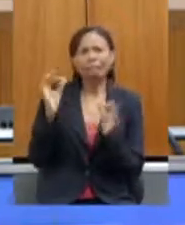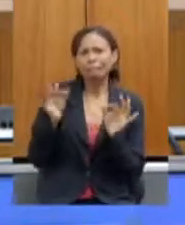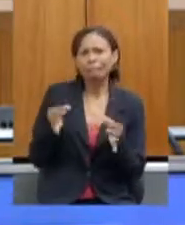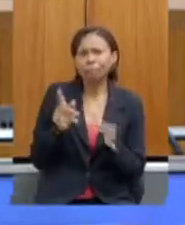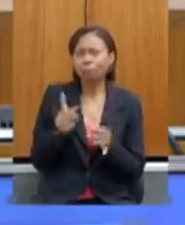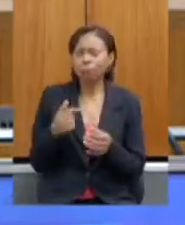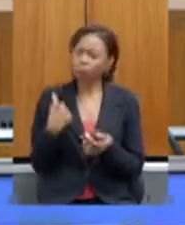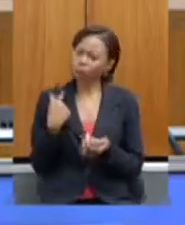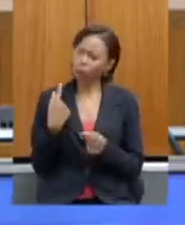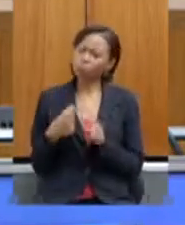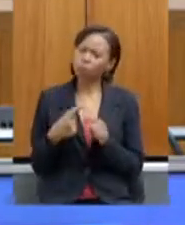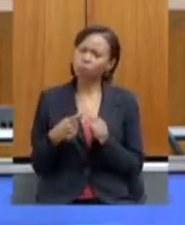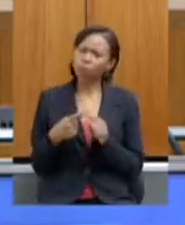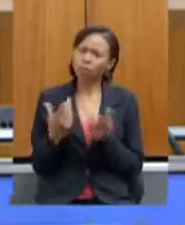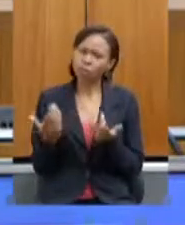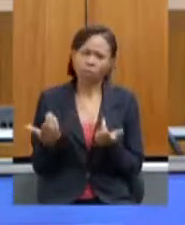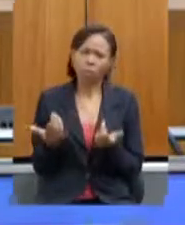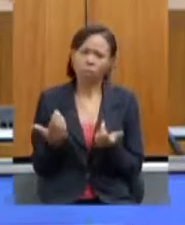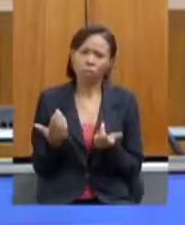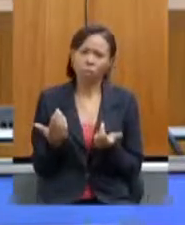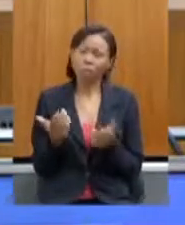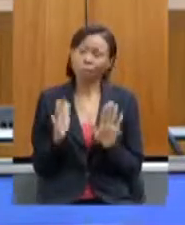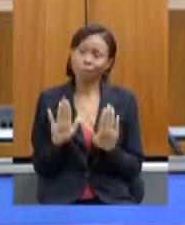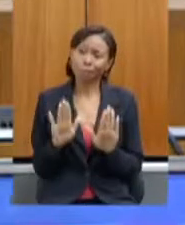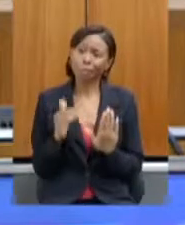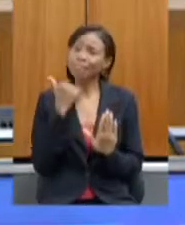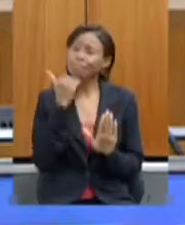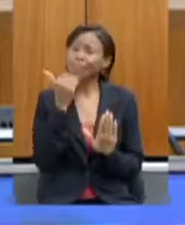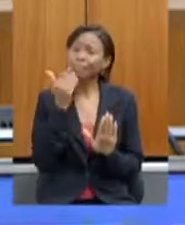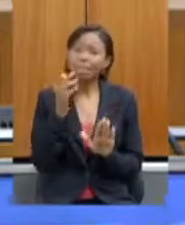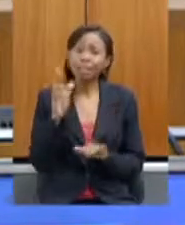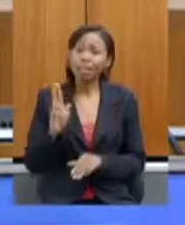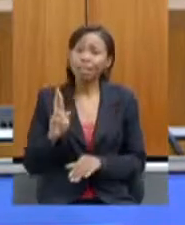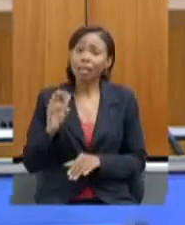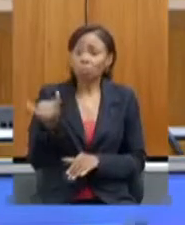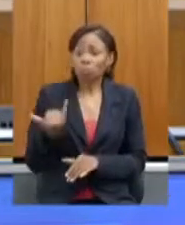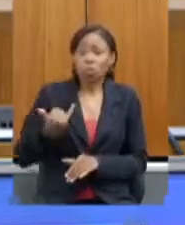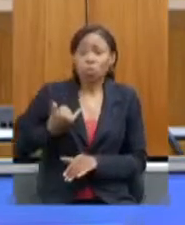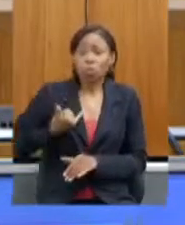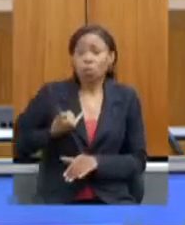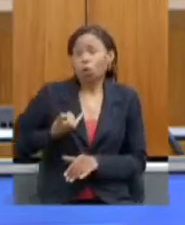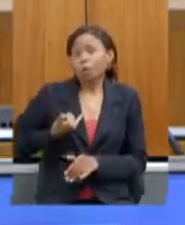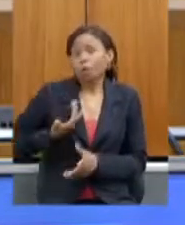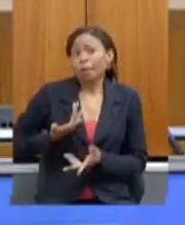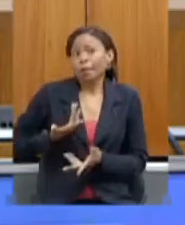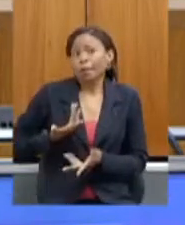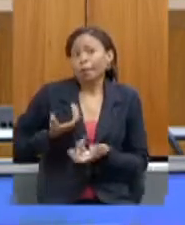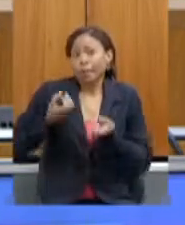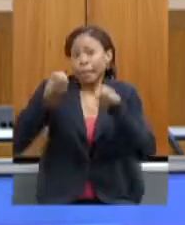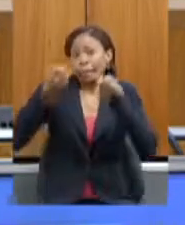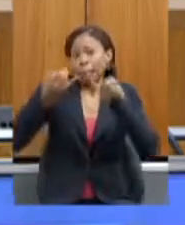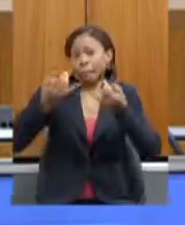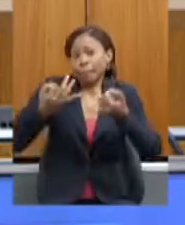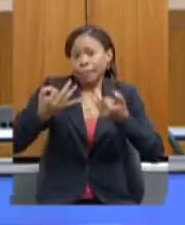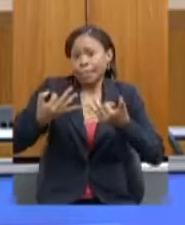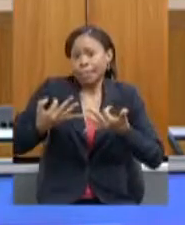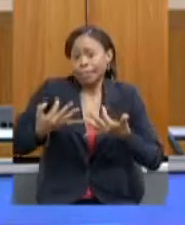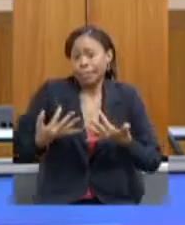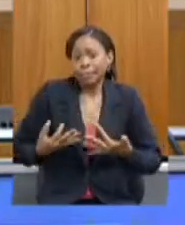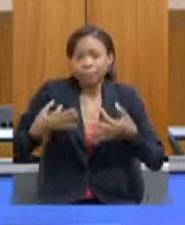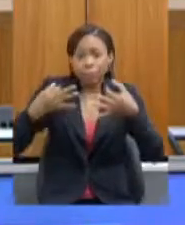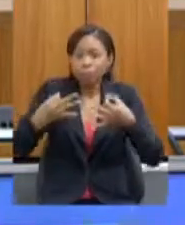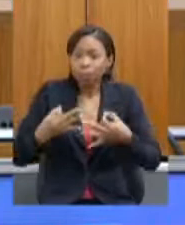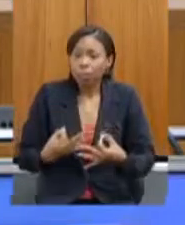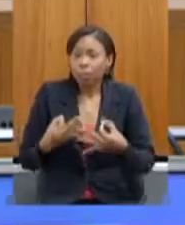mas ninguém até agora me trouxe um sequer argumento palpável para que a gente pudesse analisar no